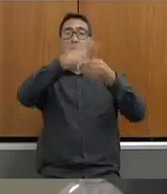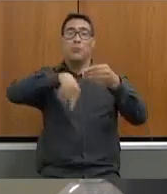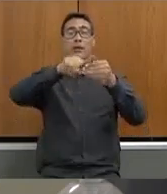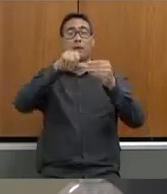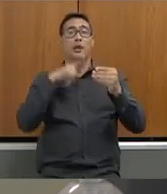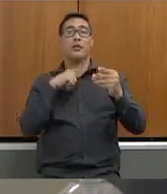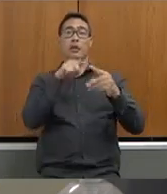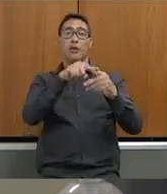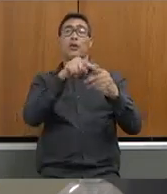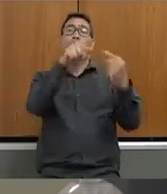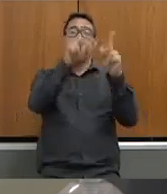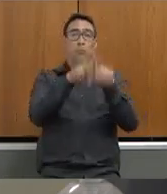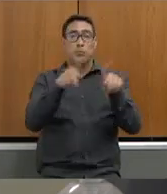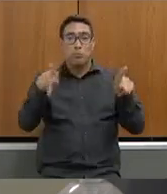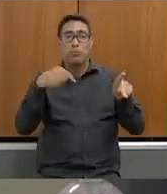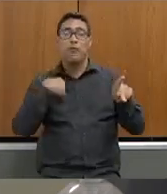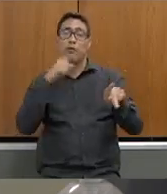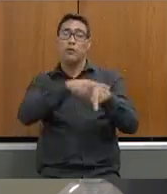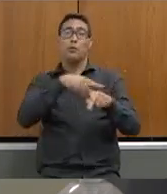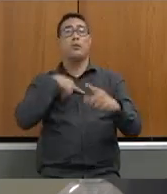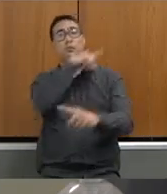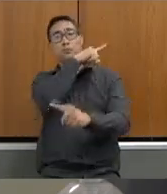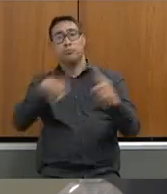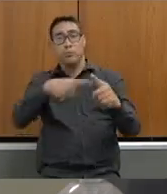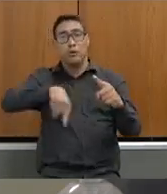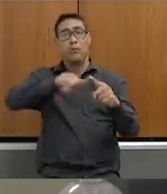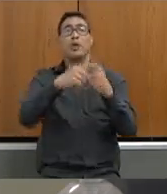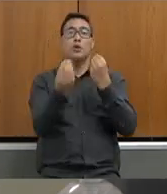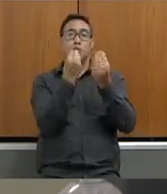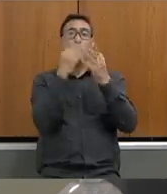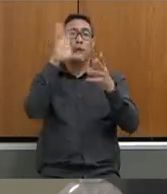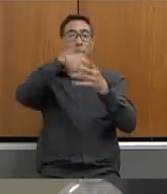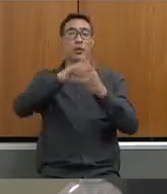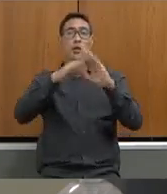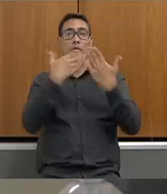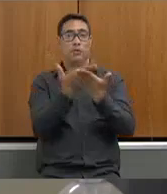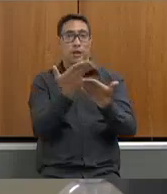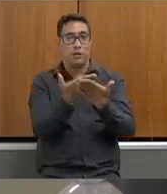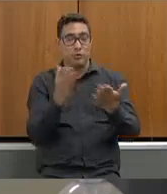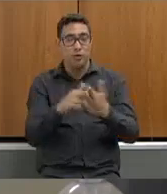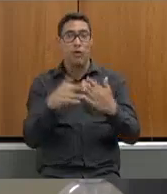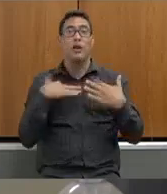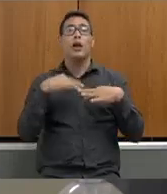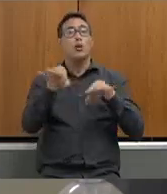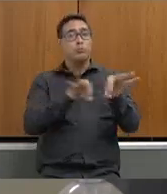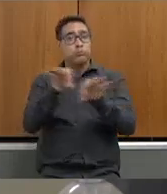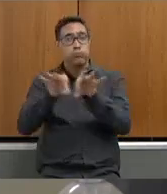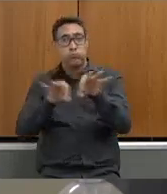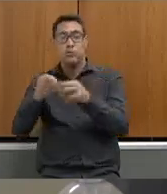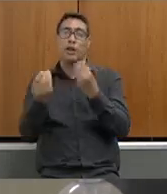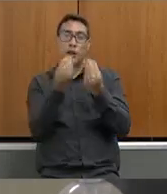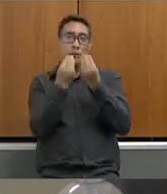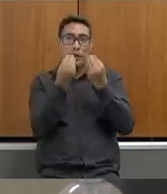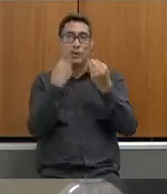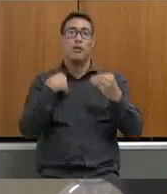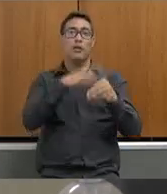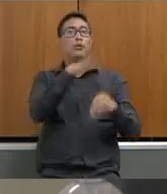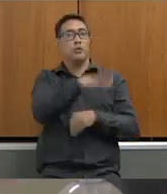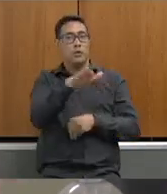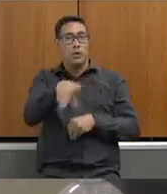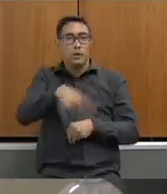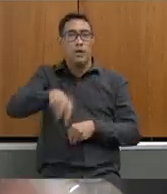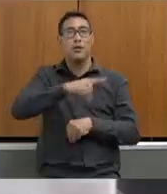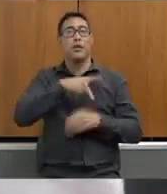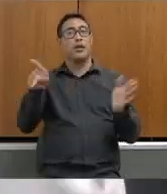forma que o professor parasse de ser proibido de comer dentro da escola o programa de alimentação escolar da alimentação das crianças